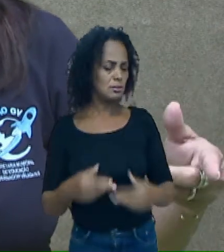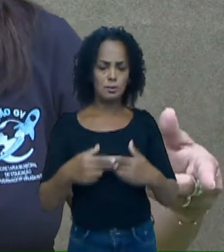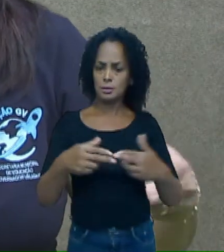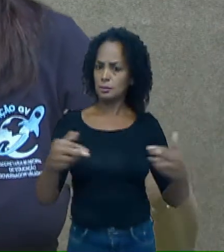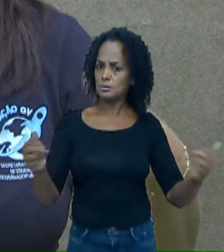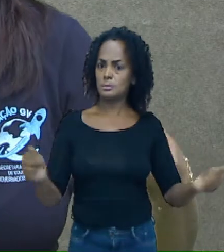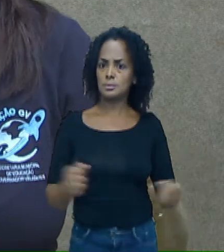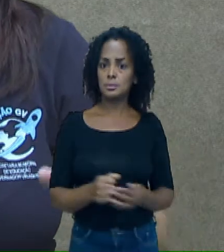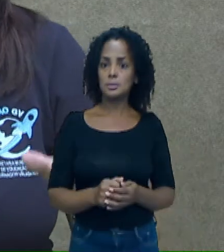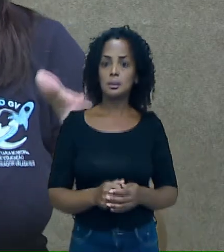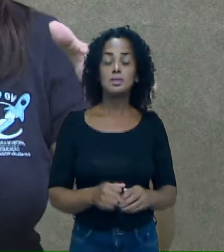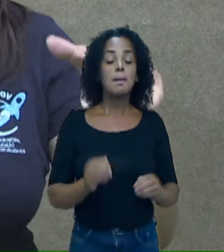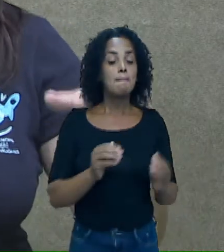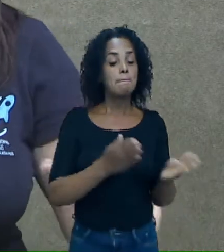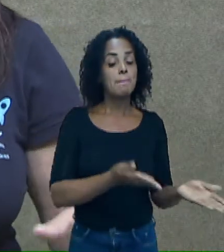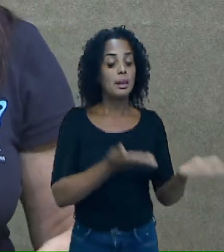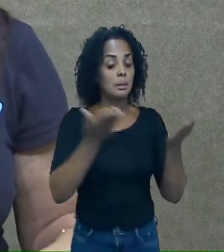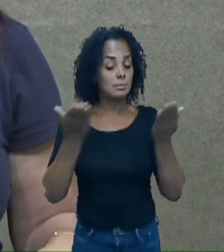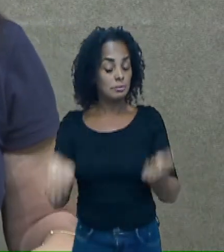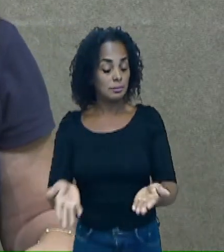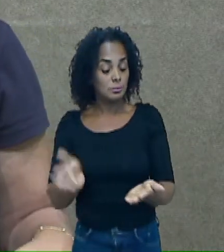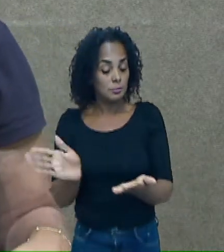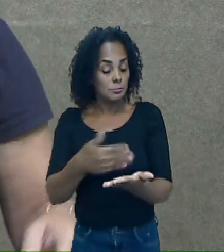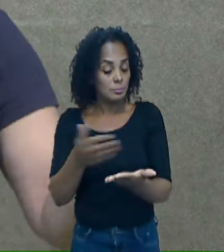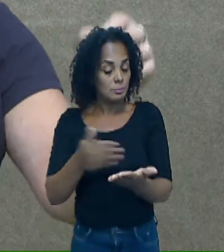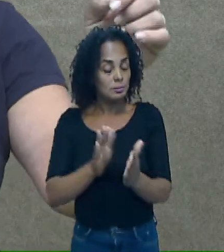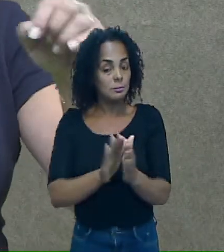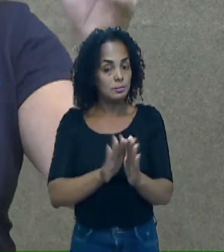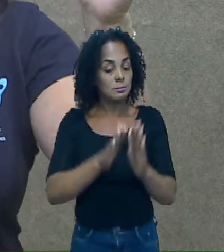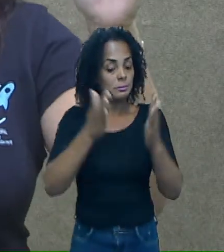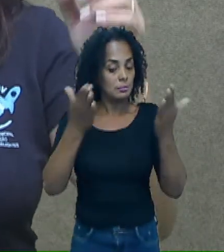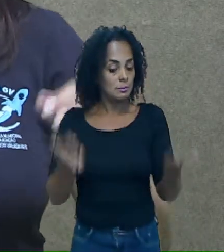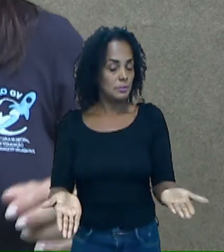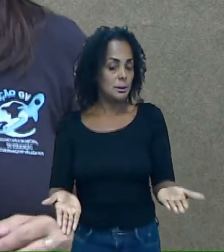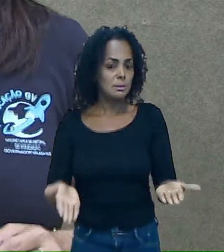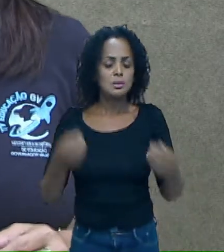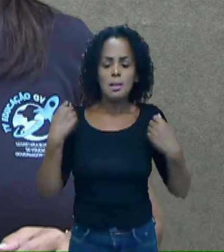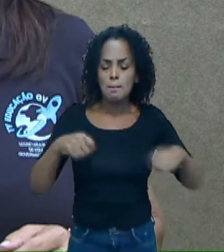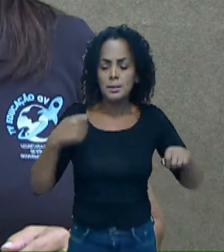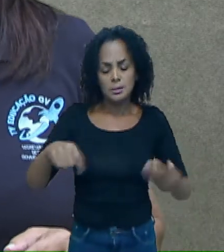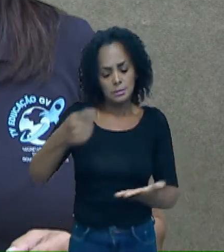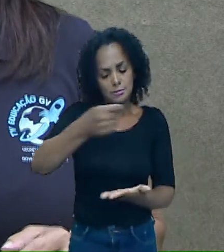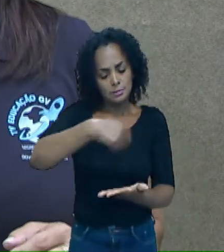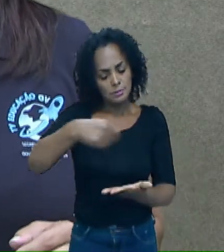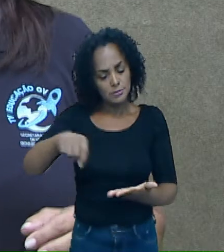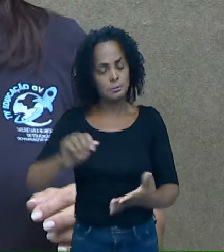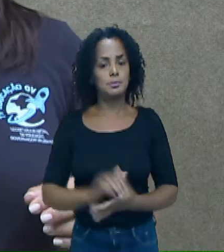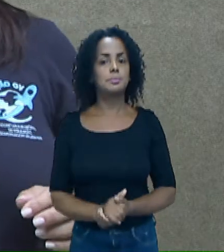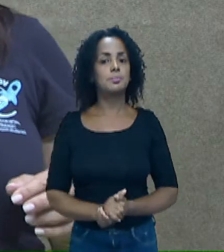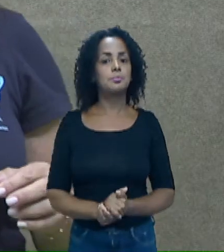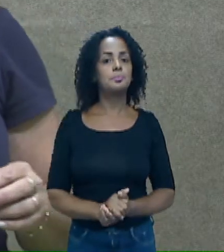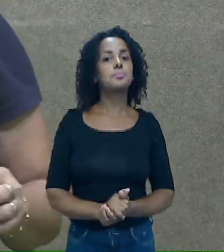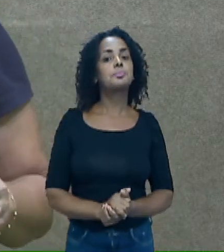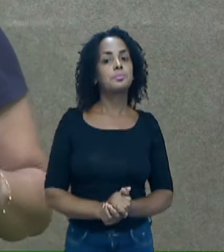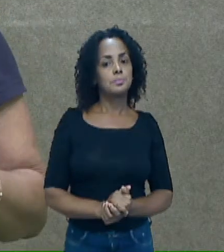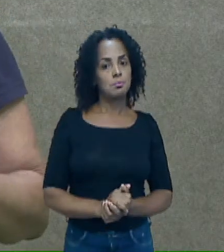você acha que dê para você apoiar o seu caderno, caso você precise escrever. Não é mesmo? Pois